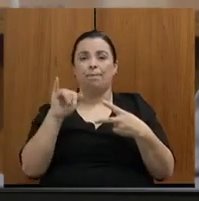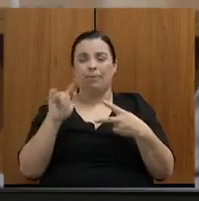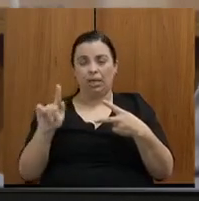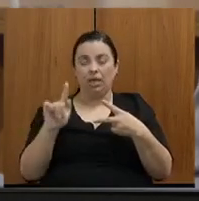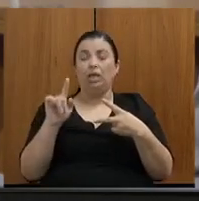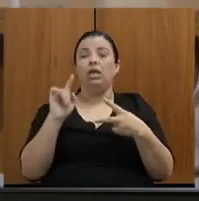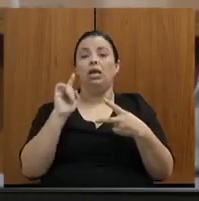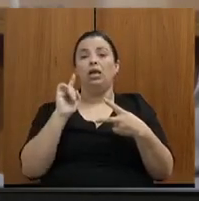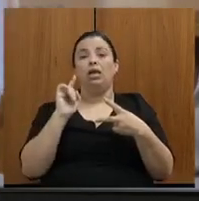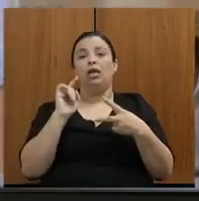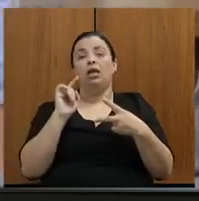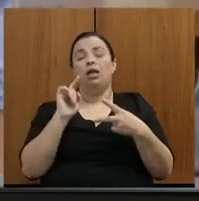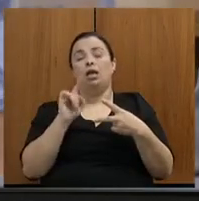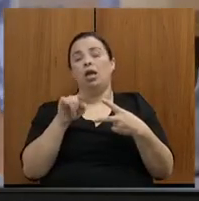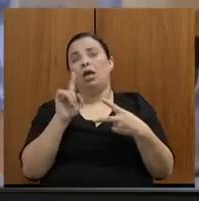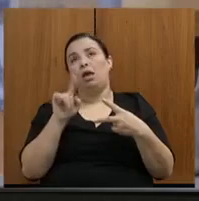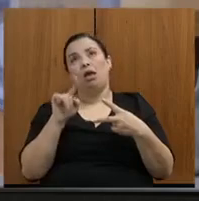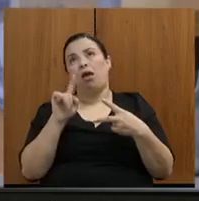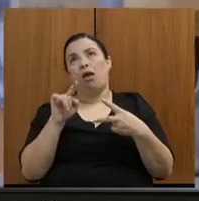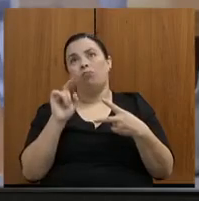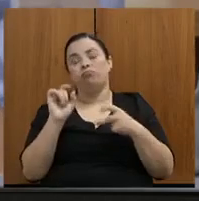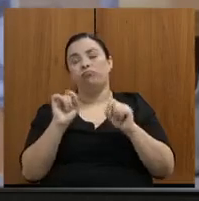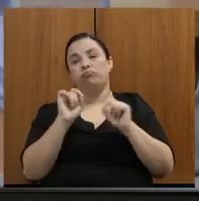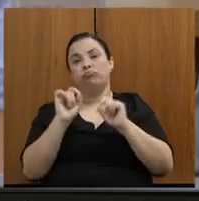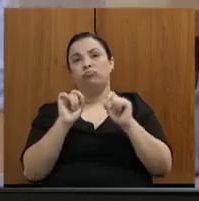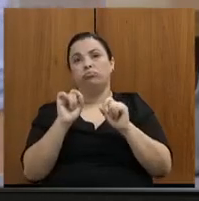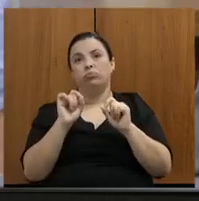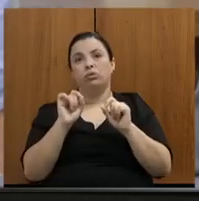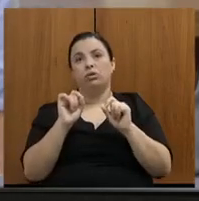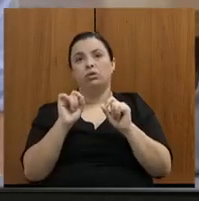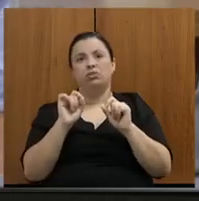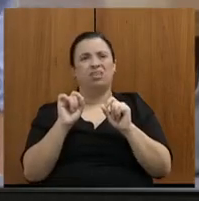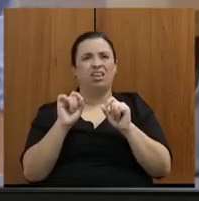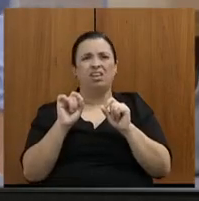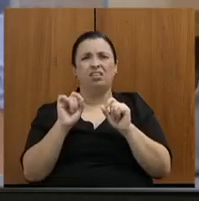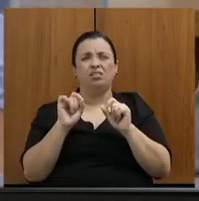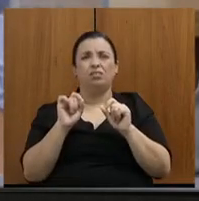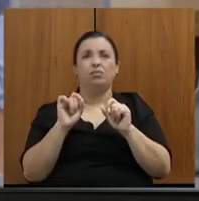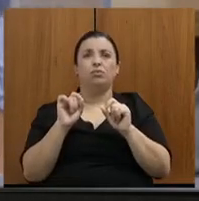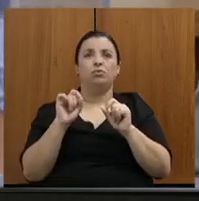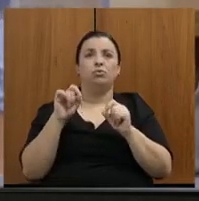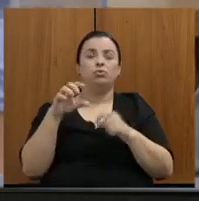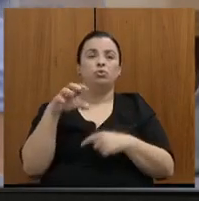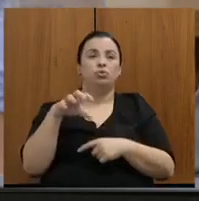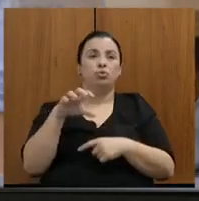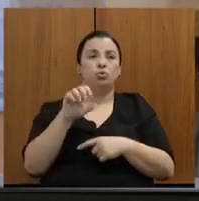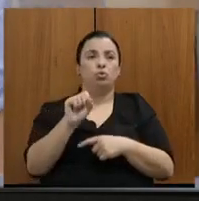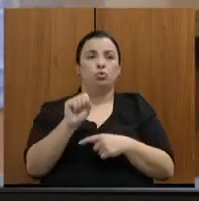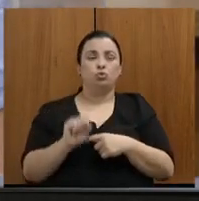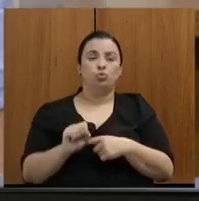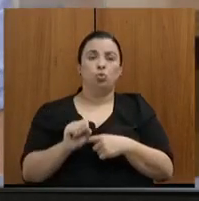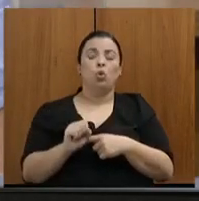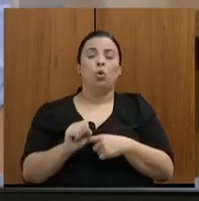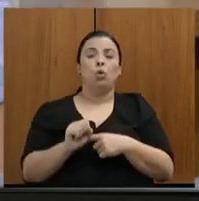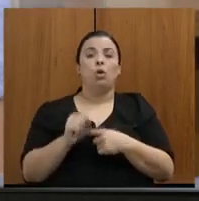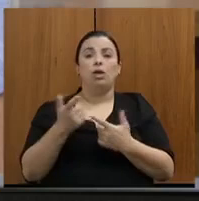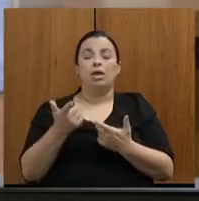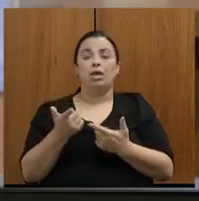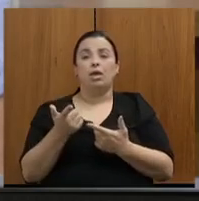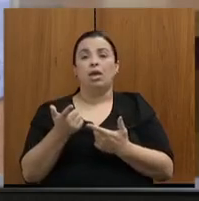as, o setor sucralcoleiro, aproveitar o crédito do ICMS para investir,